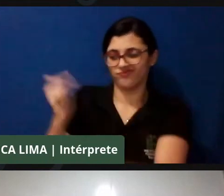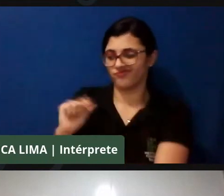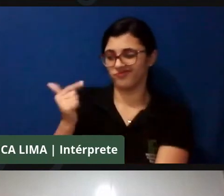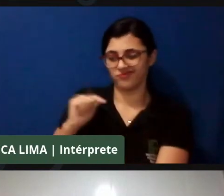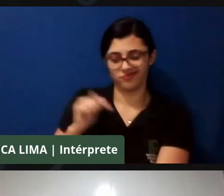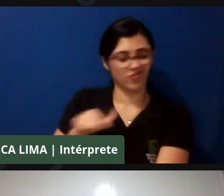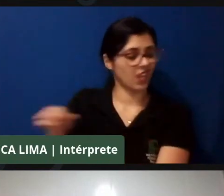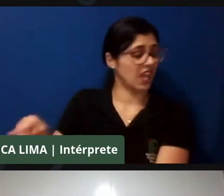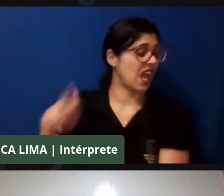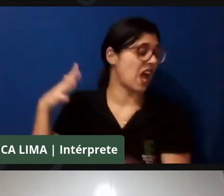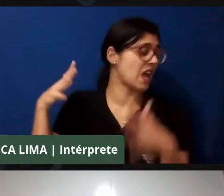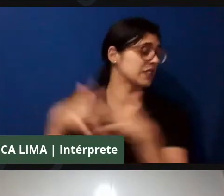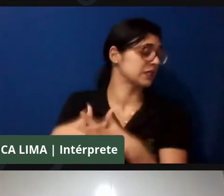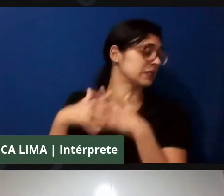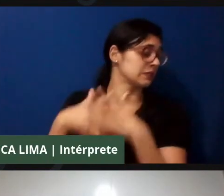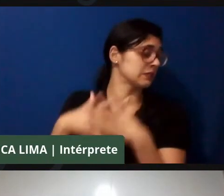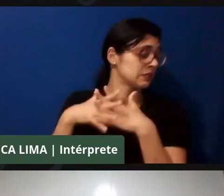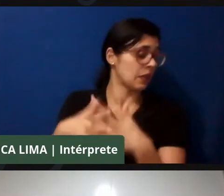que a gente